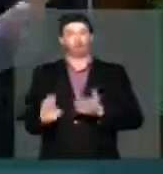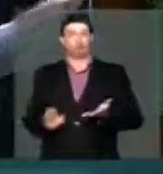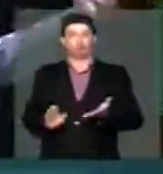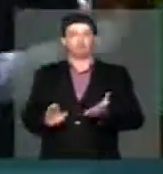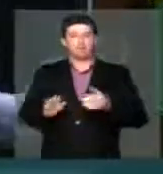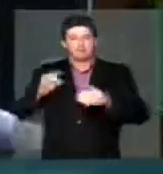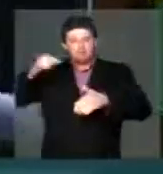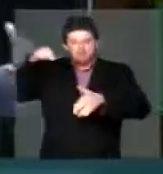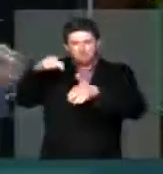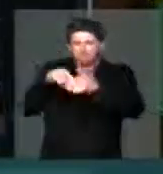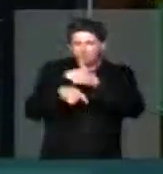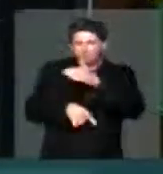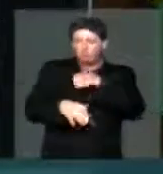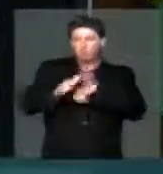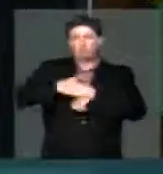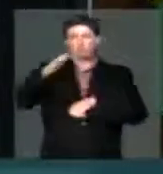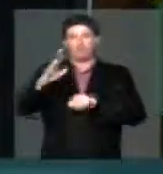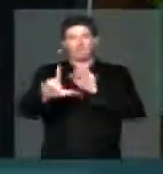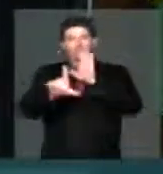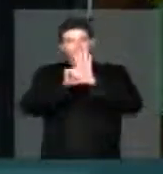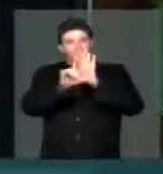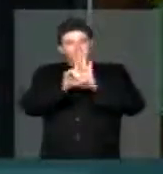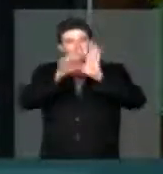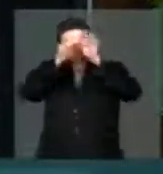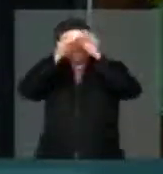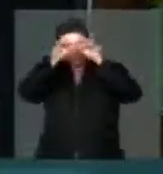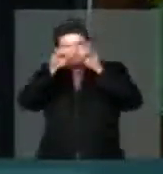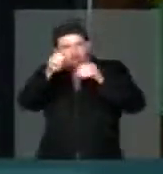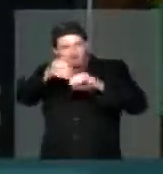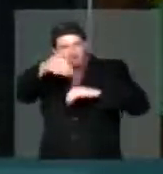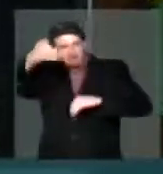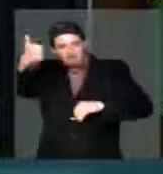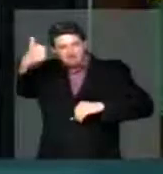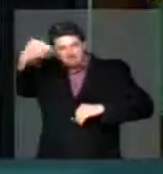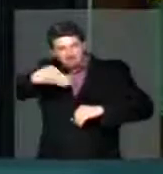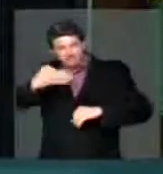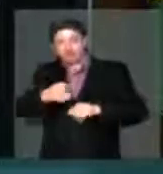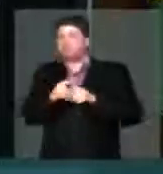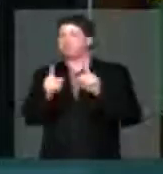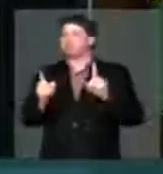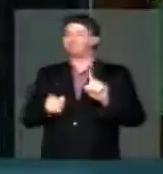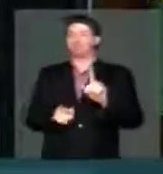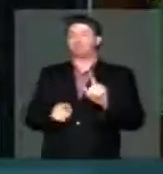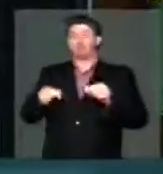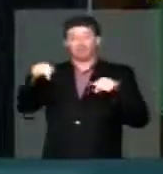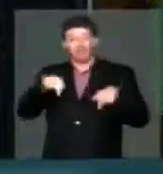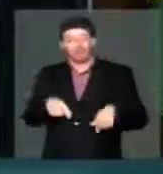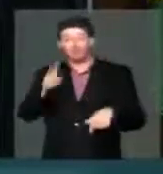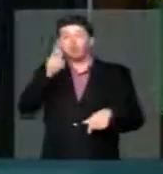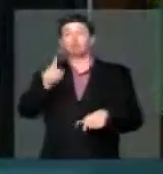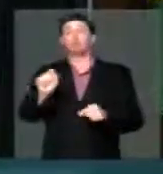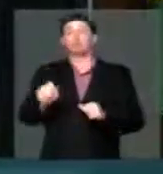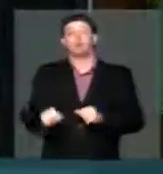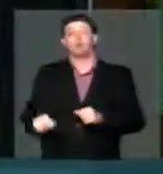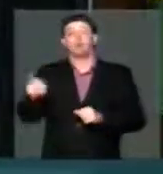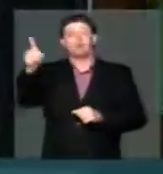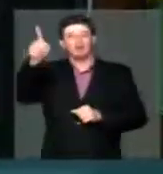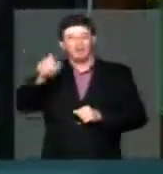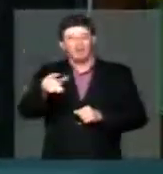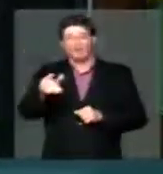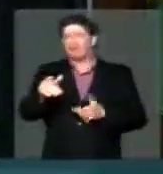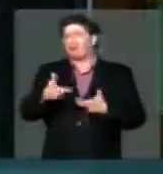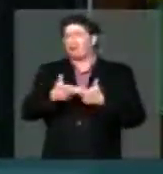aperfeiçoamento do nosso ordenamento jurídico. Mas não, o que se assiste aqui são verdadeiros